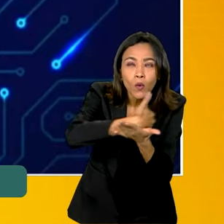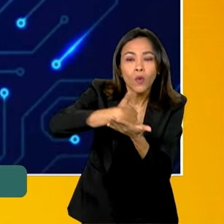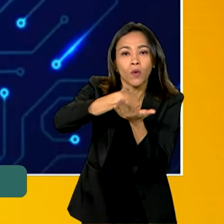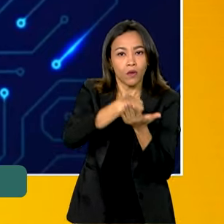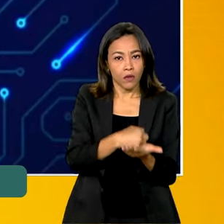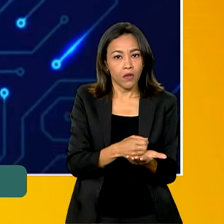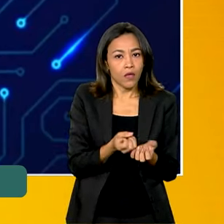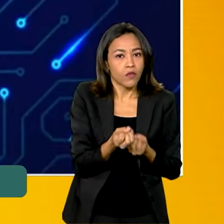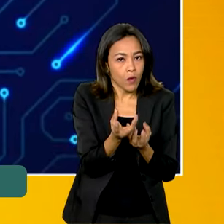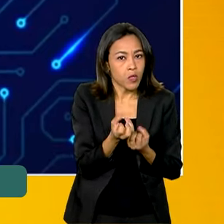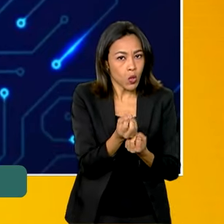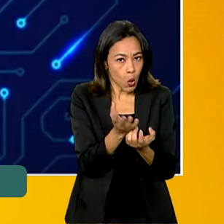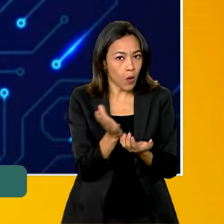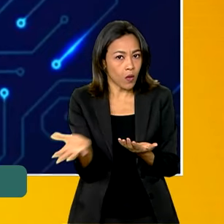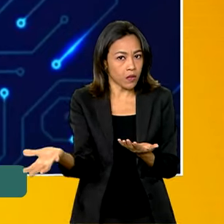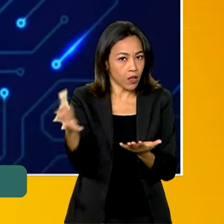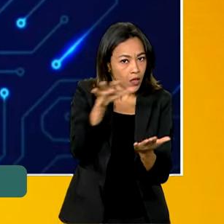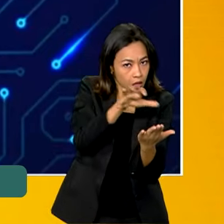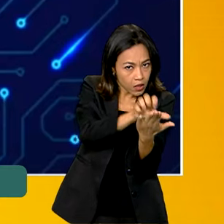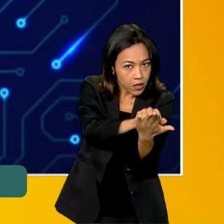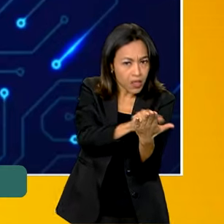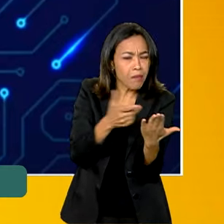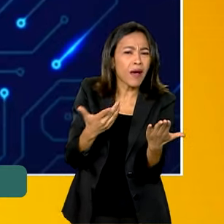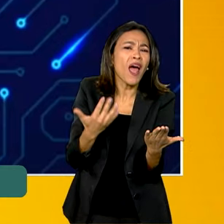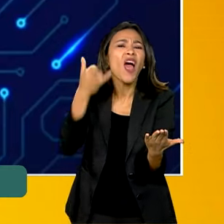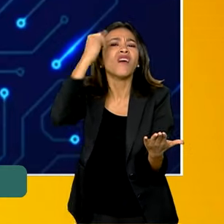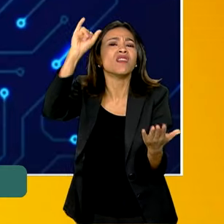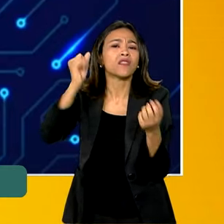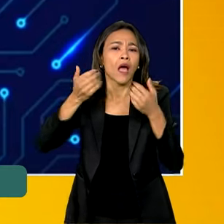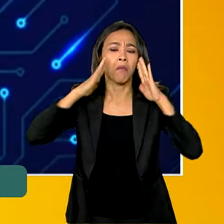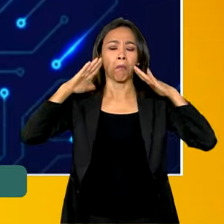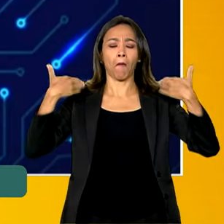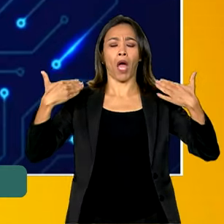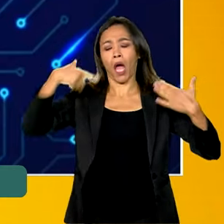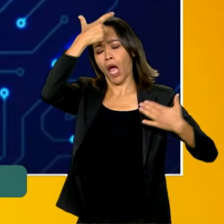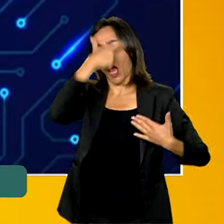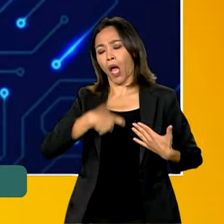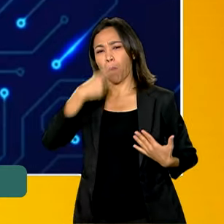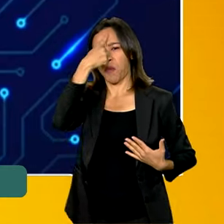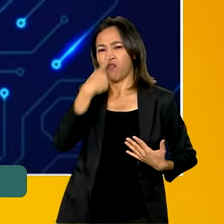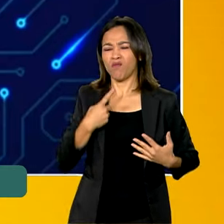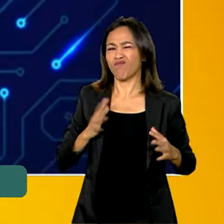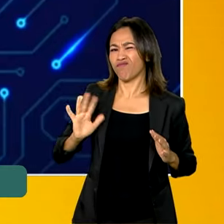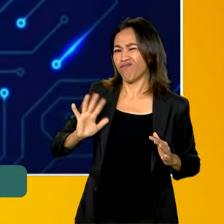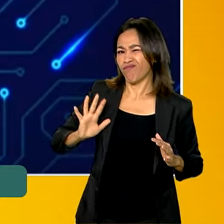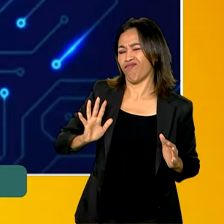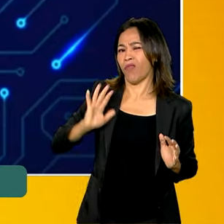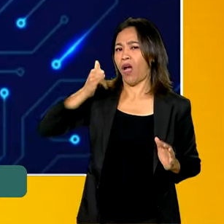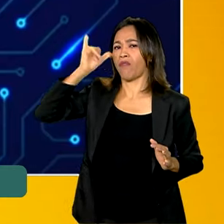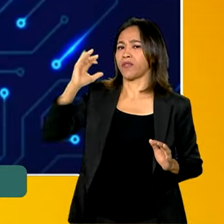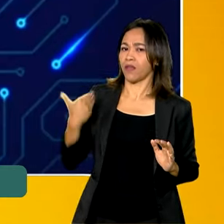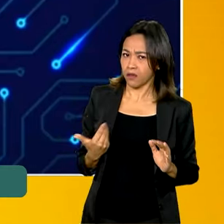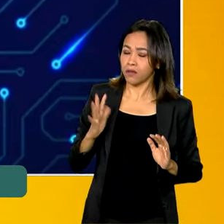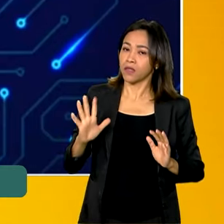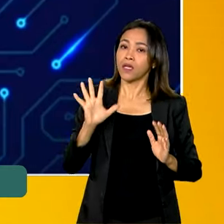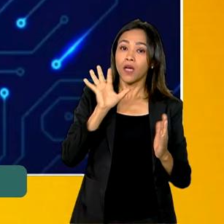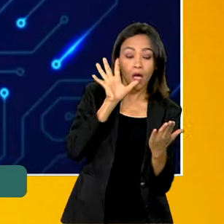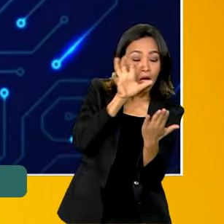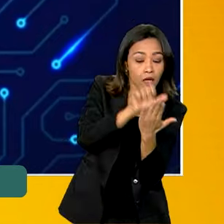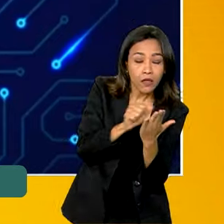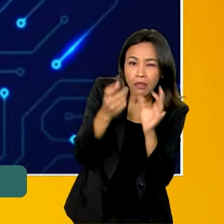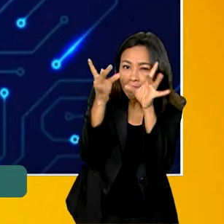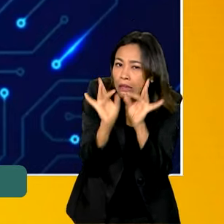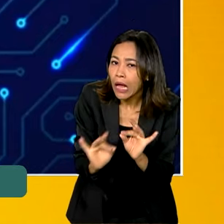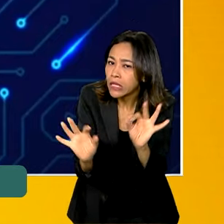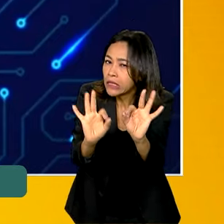a gente acaba não, para fim de preservar a identidade das pessoas, a intimidade principal, principalmente, nós não damos detalhes.